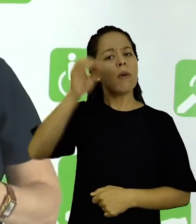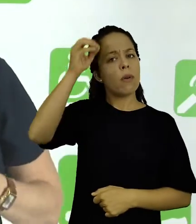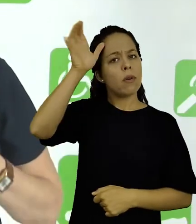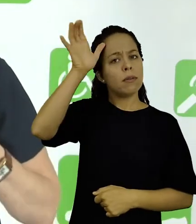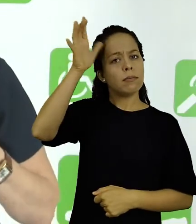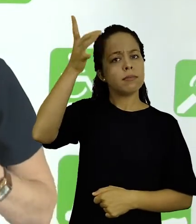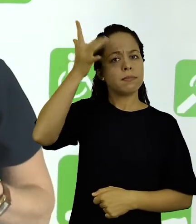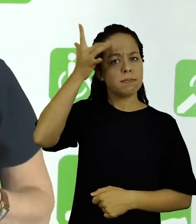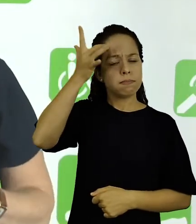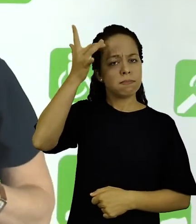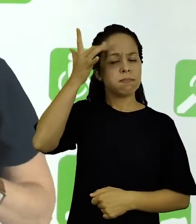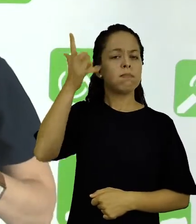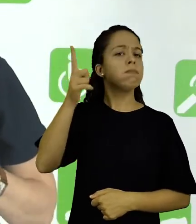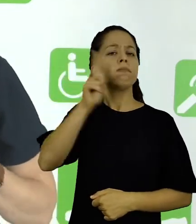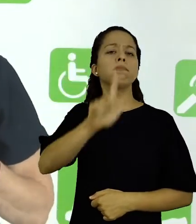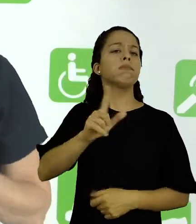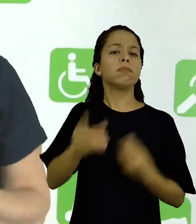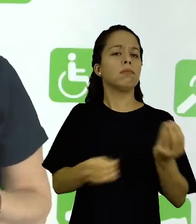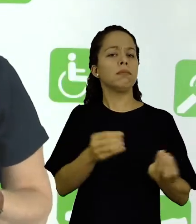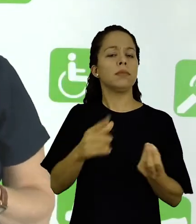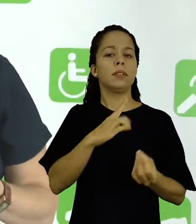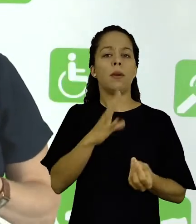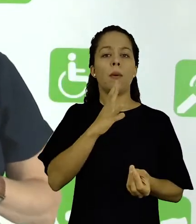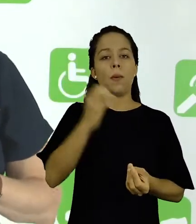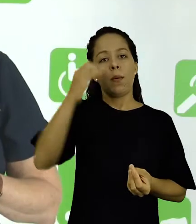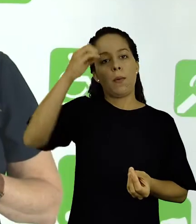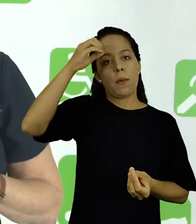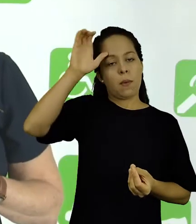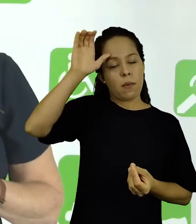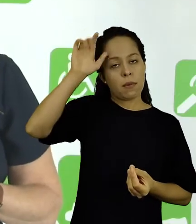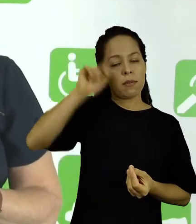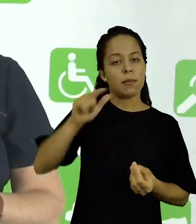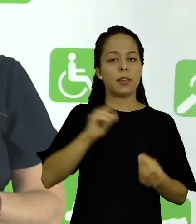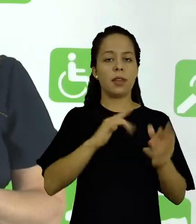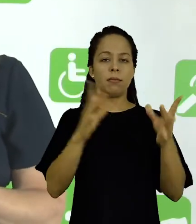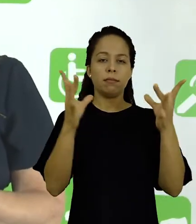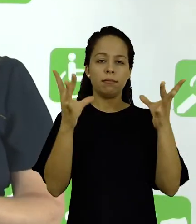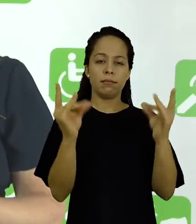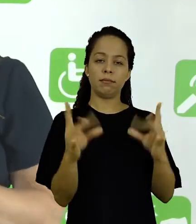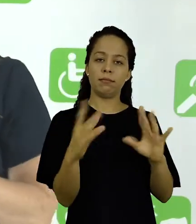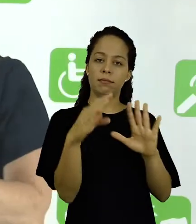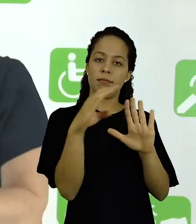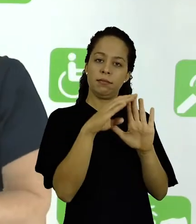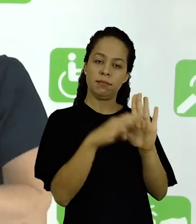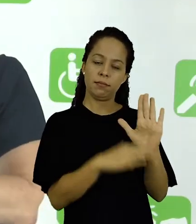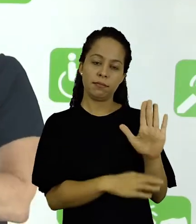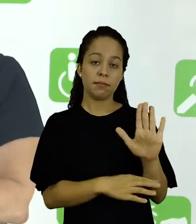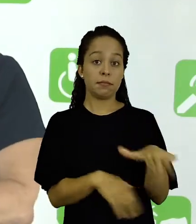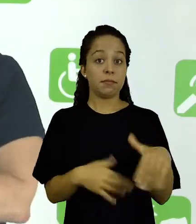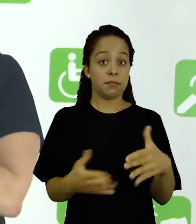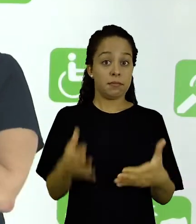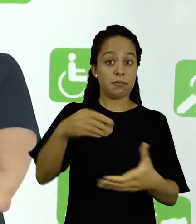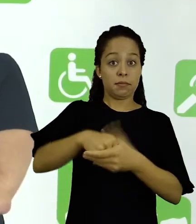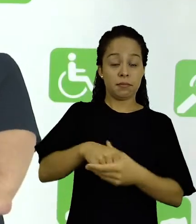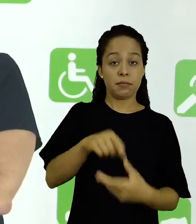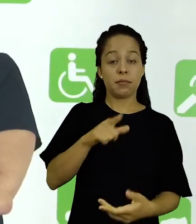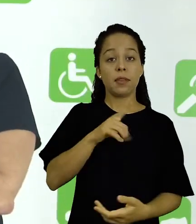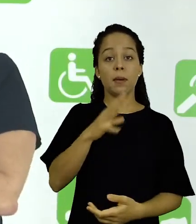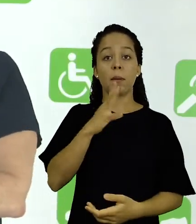conhecimentos são adquiridos através de conhecimentos que vão sendo